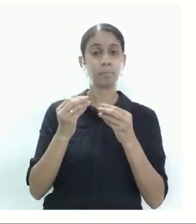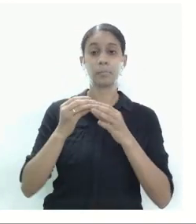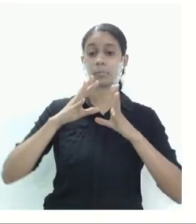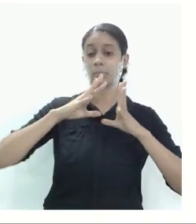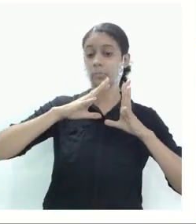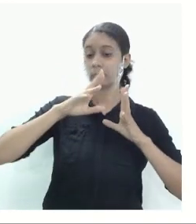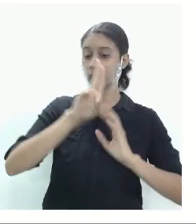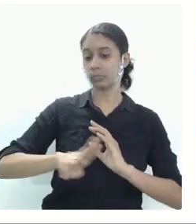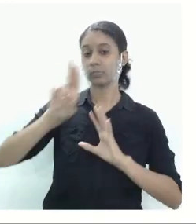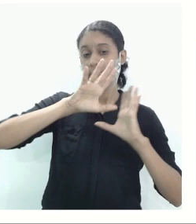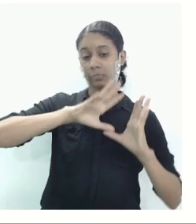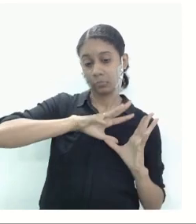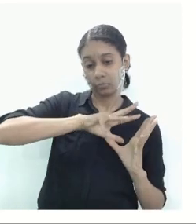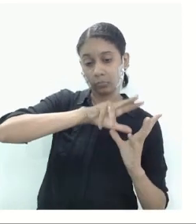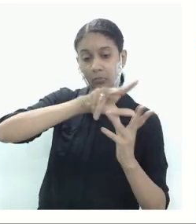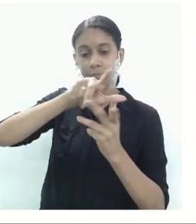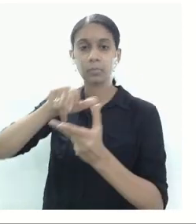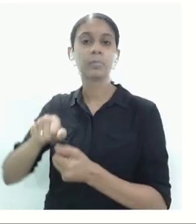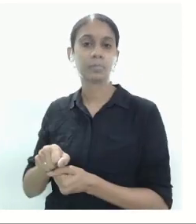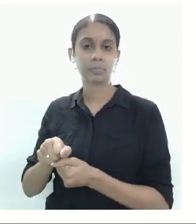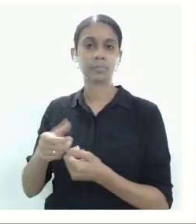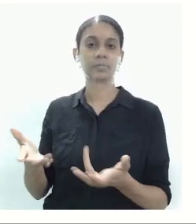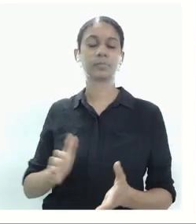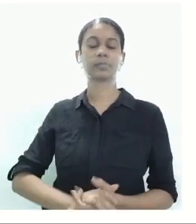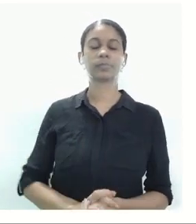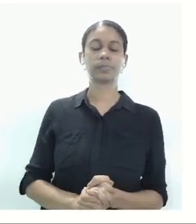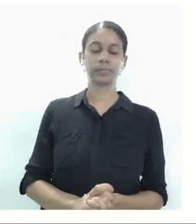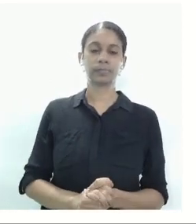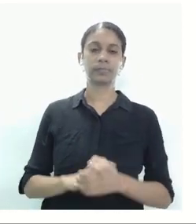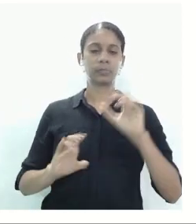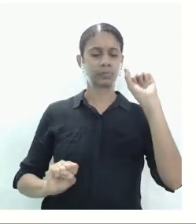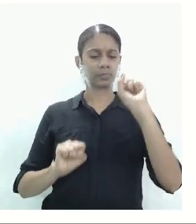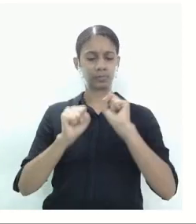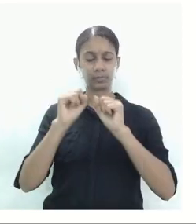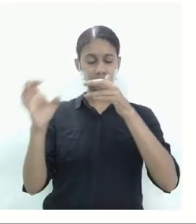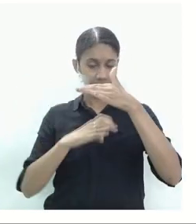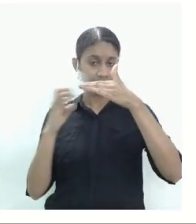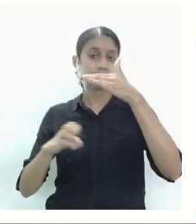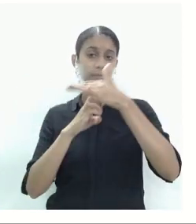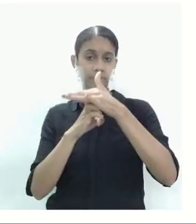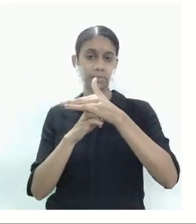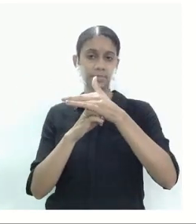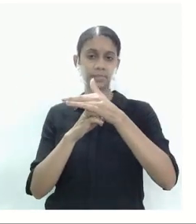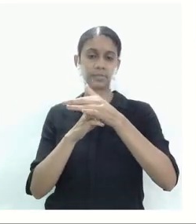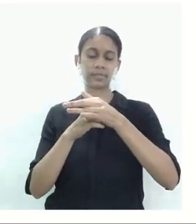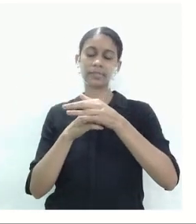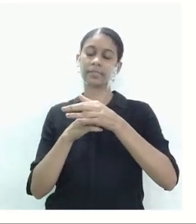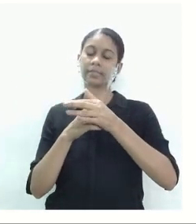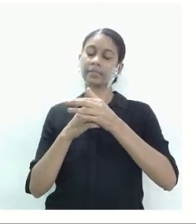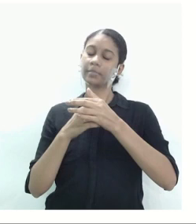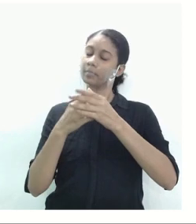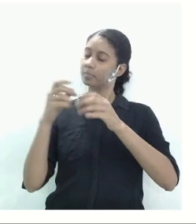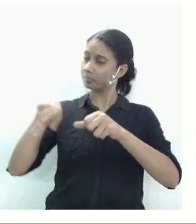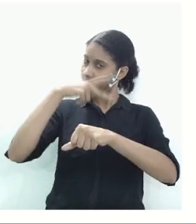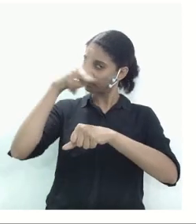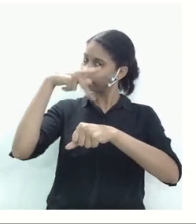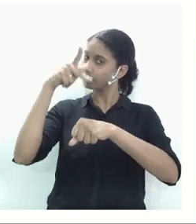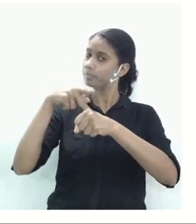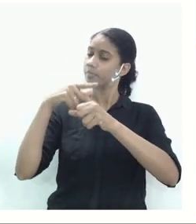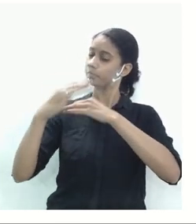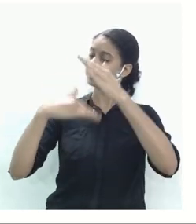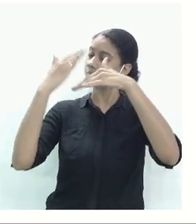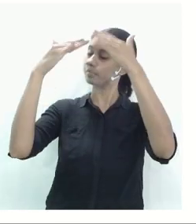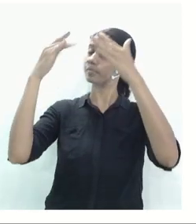mundo globalizado. Tá? Então, essas empresas são características de países desenvolvidos onde ela